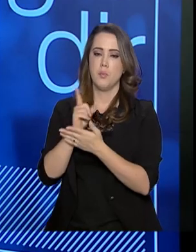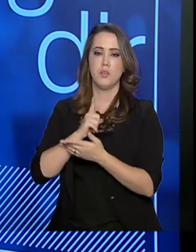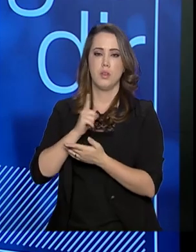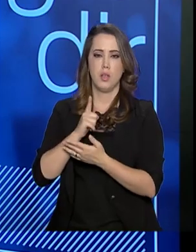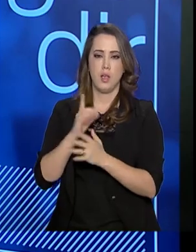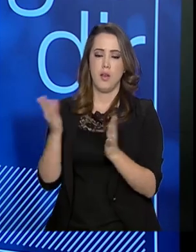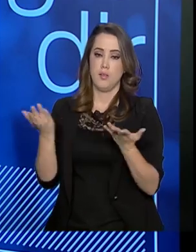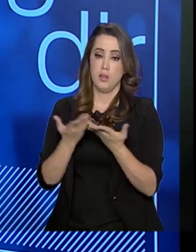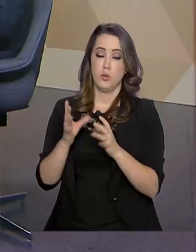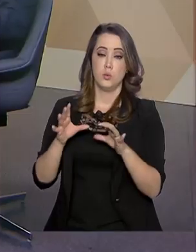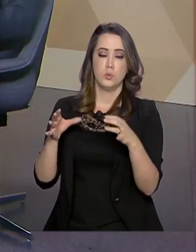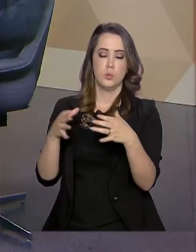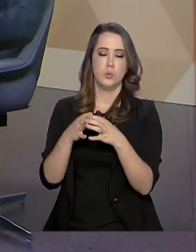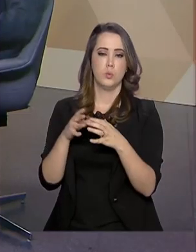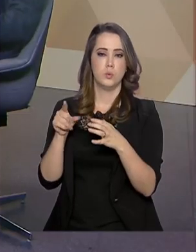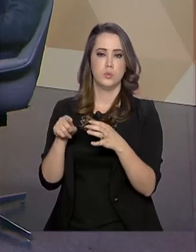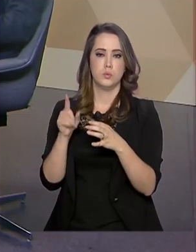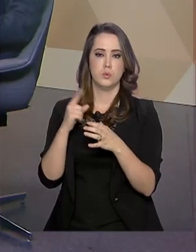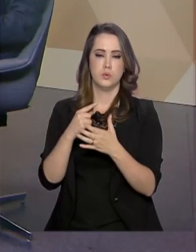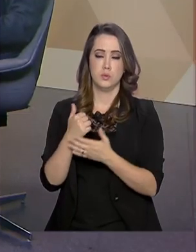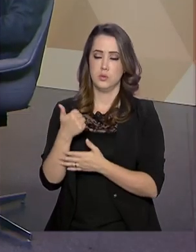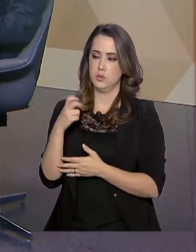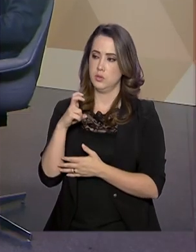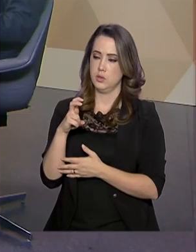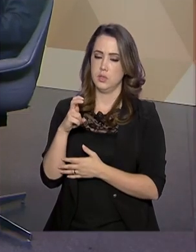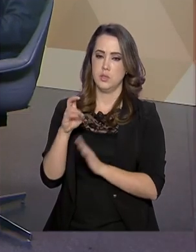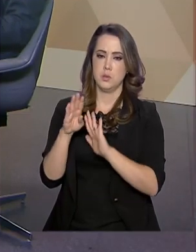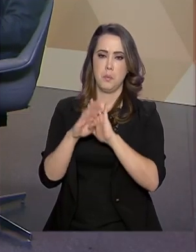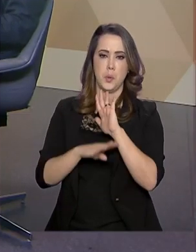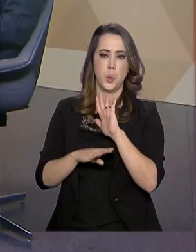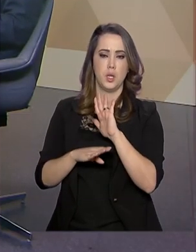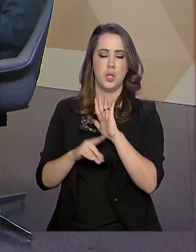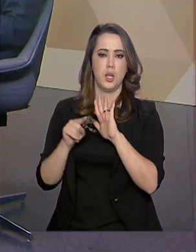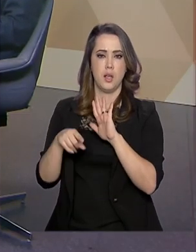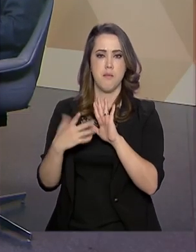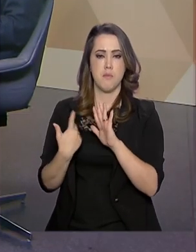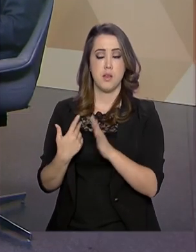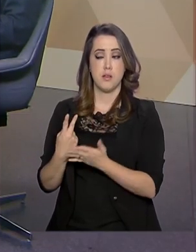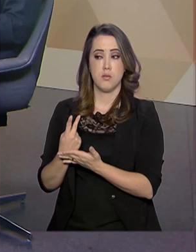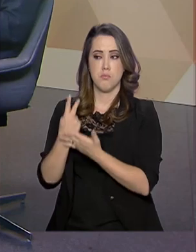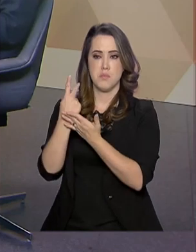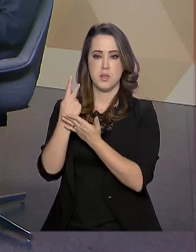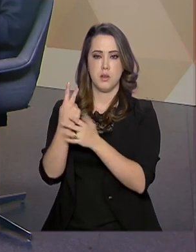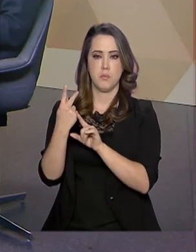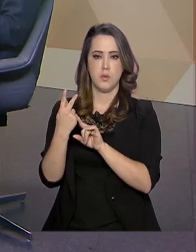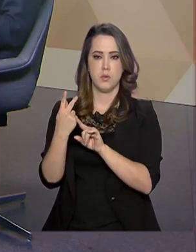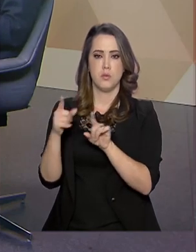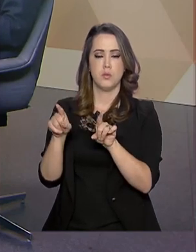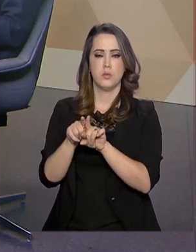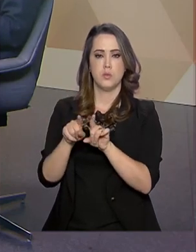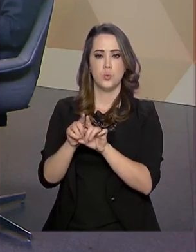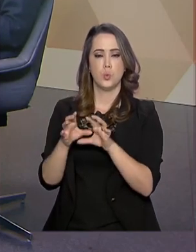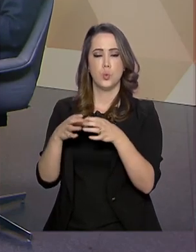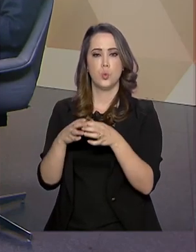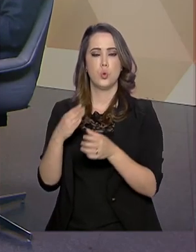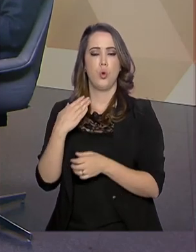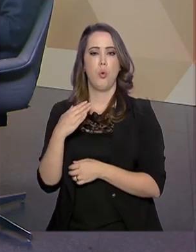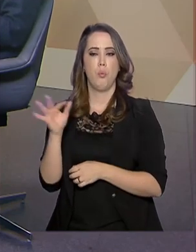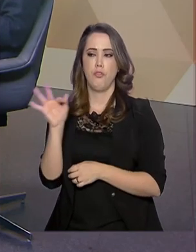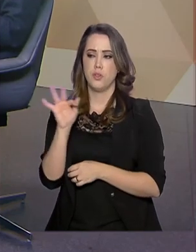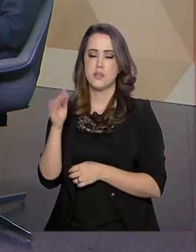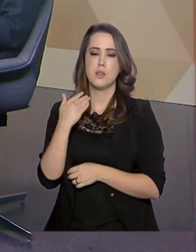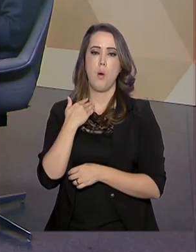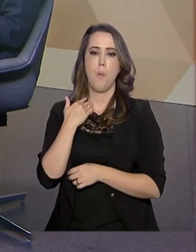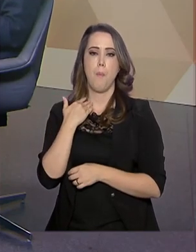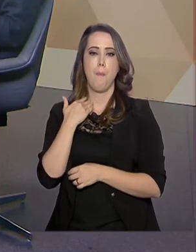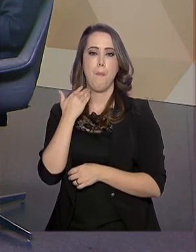concorrendo agora entre 15, os 15 finalistas estão concorrendo na Fundação Banco do Brasil como